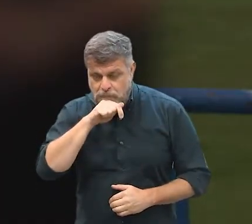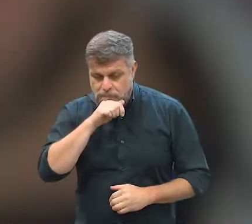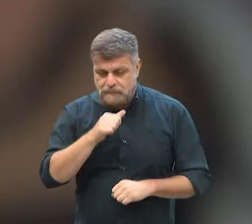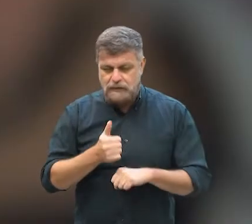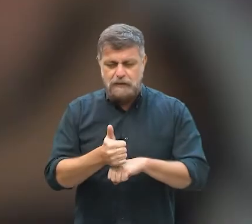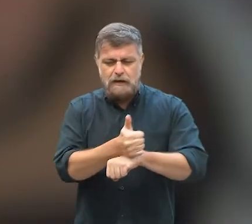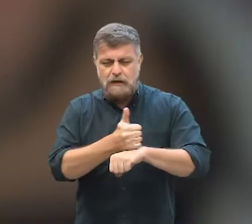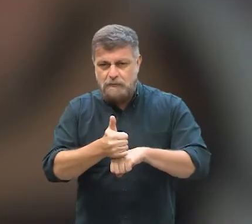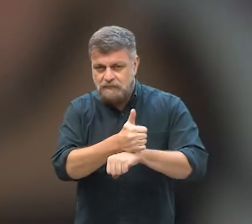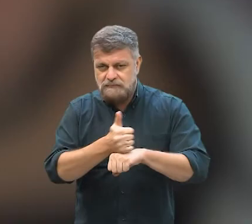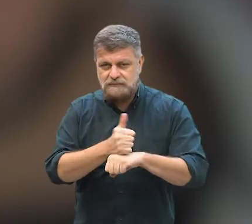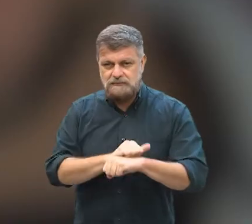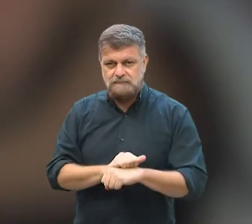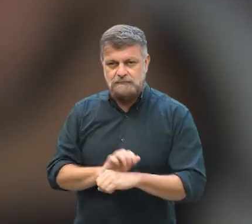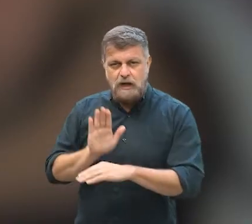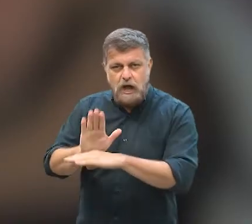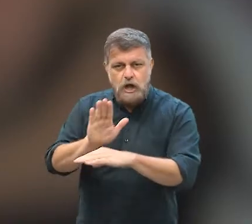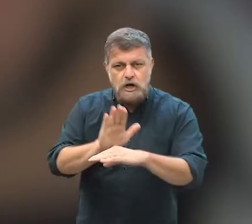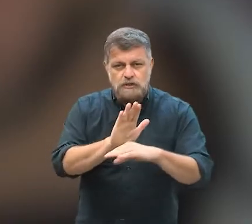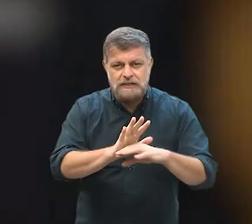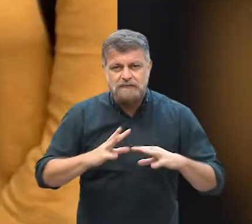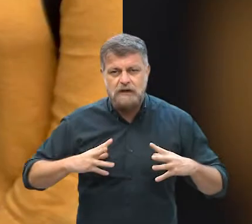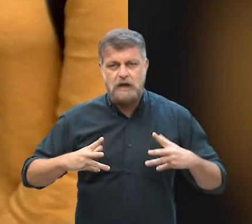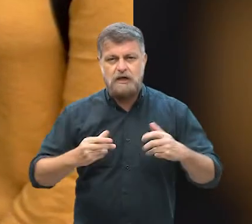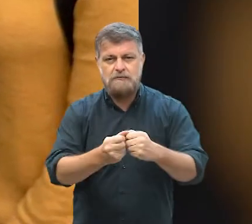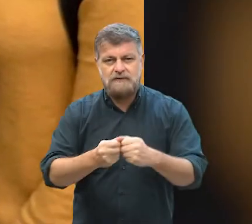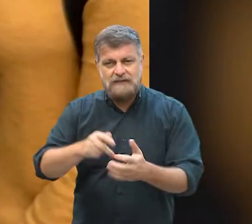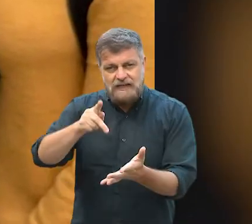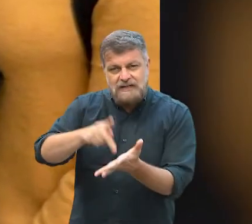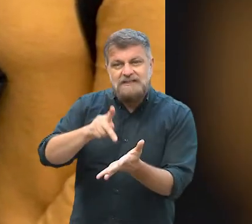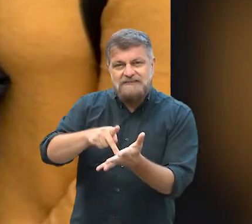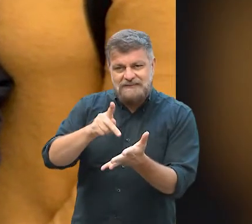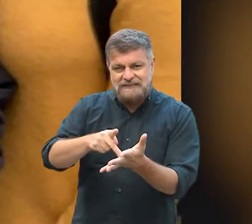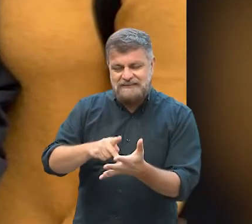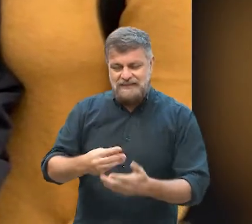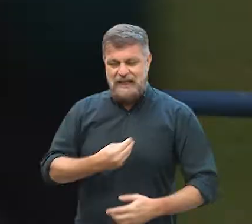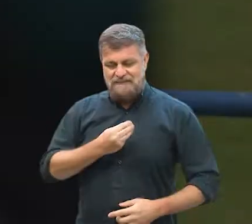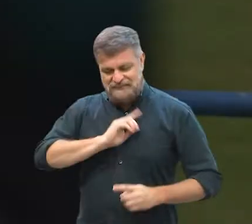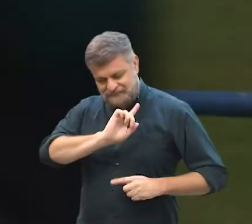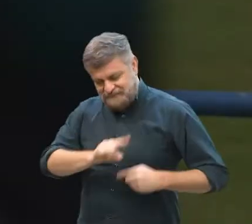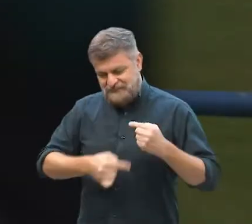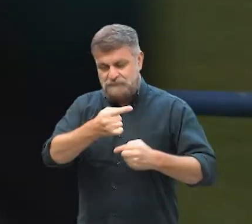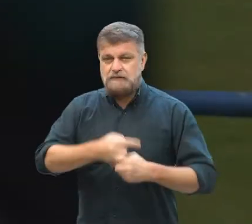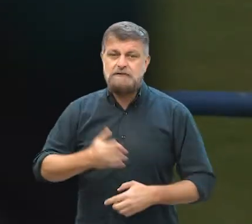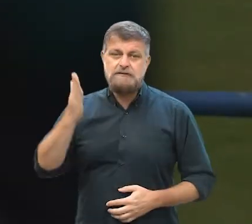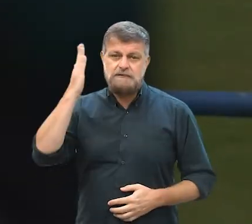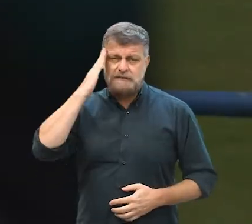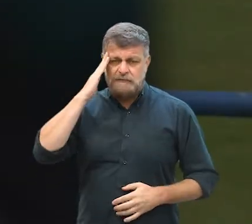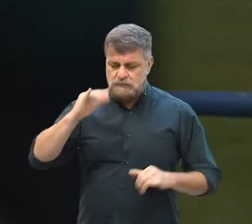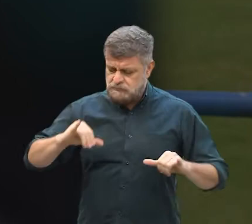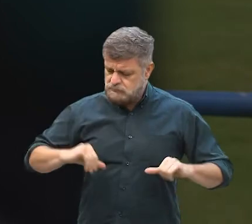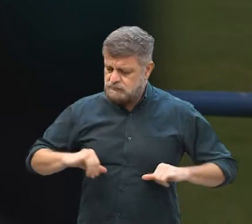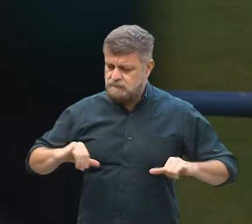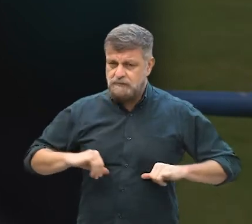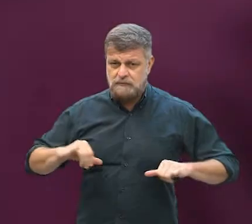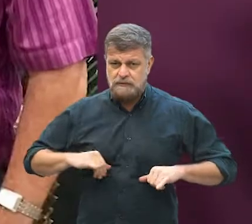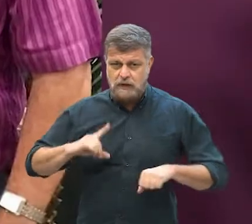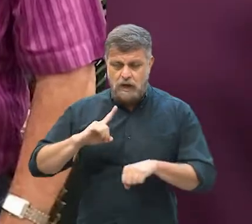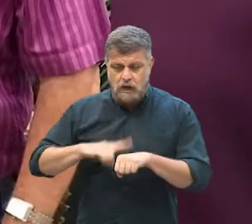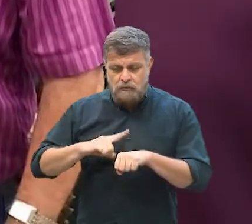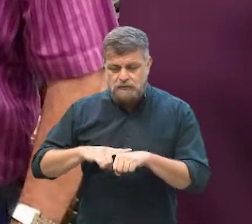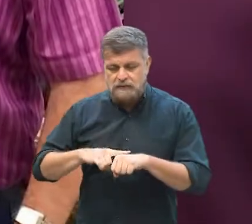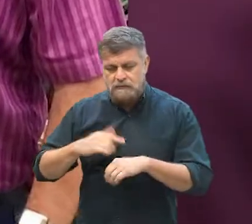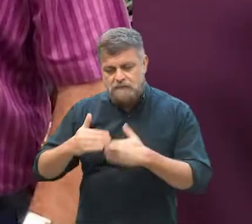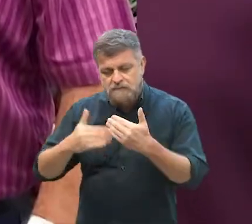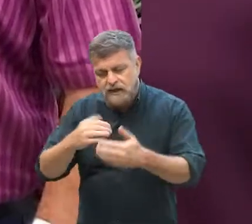profissão dele ao próximo, né? Então ele fazia realmente diferença na vida das pessoas. A gente sabe que dói e com o tempo isso vai virar uma